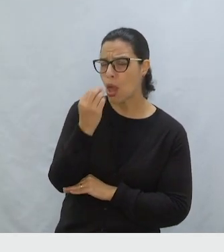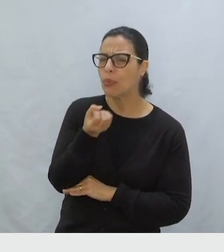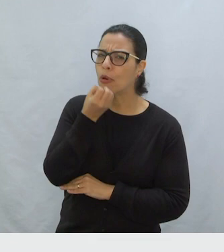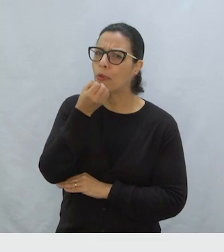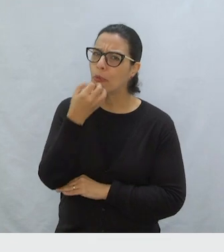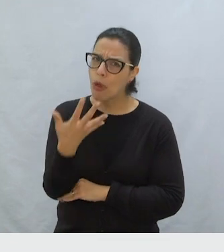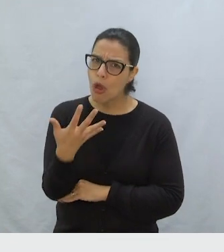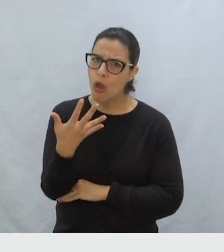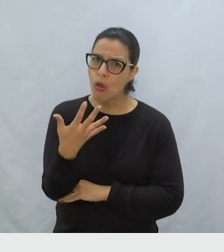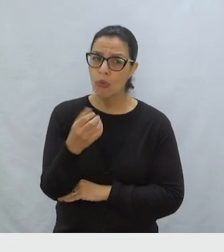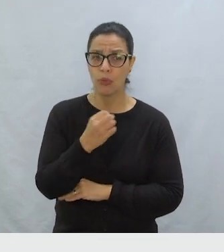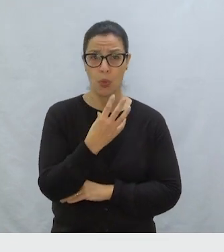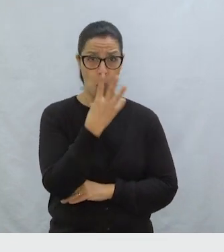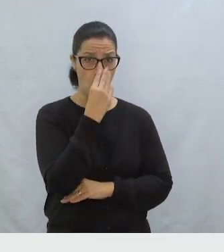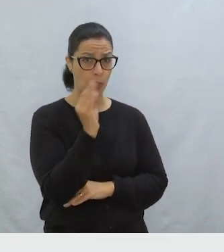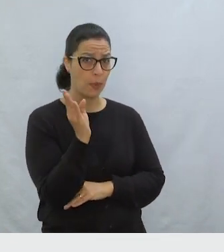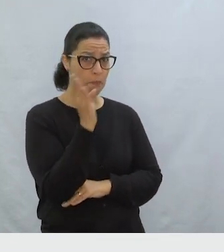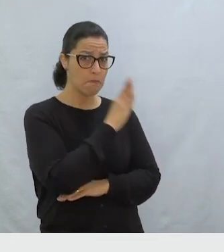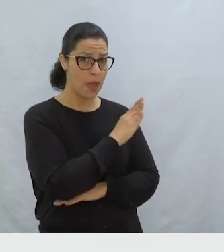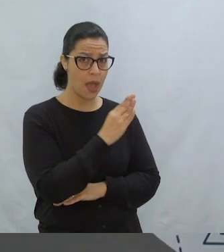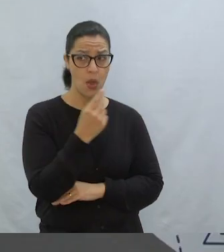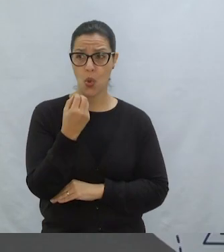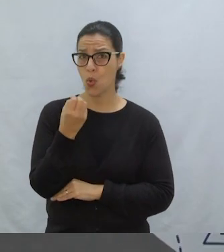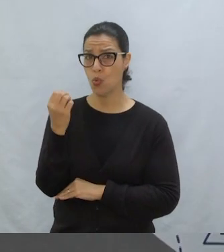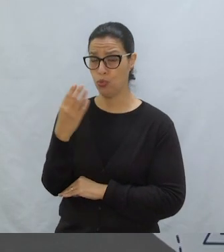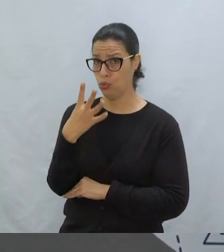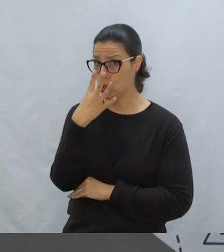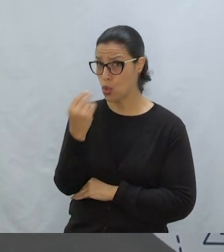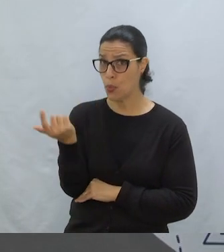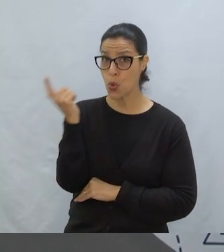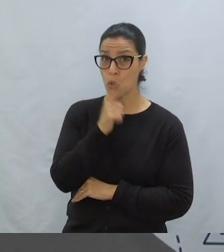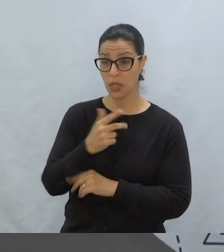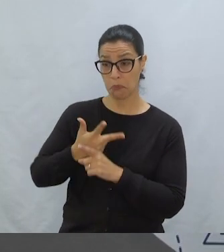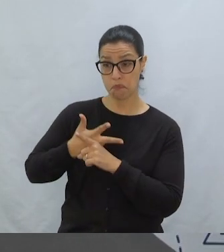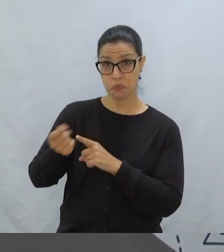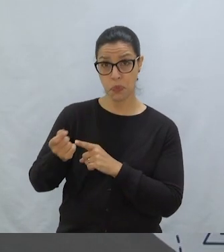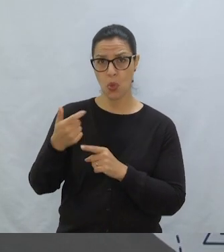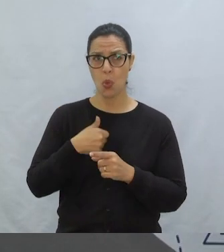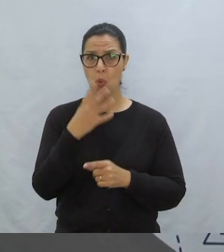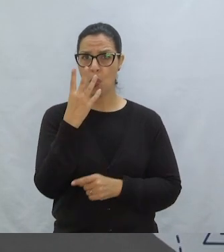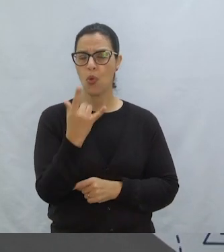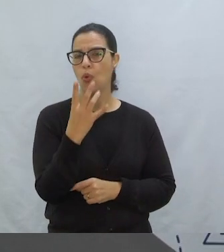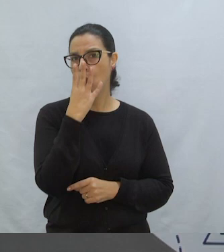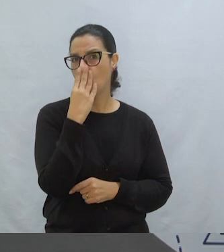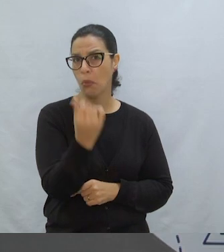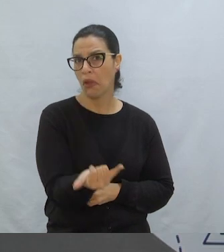bonzinho. Um lobo que é mal. Um lobo que se dá bem. Um lobo que se dá mal.